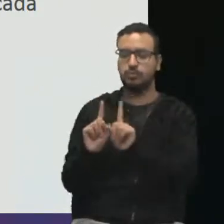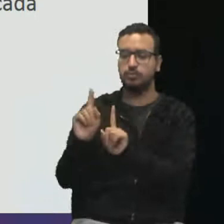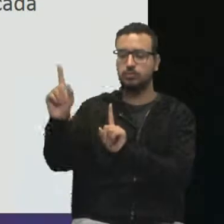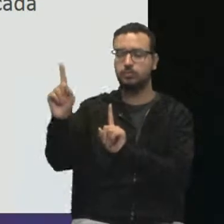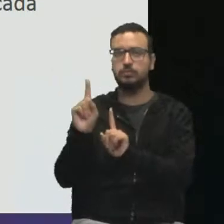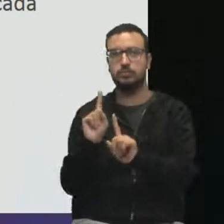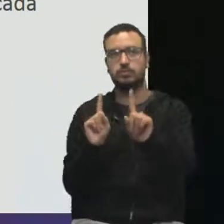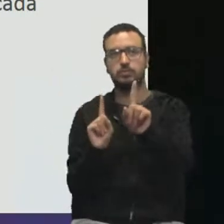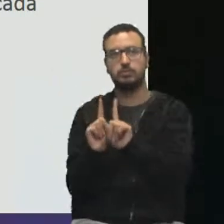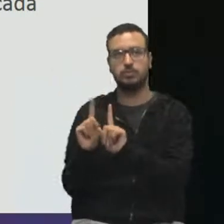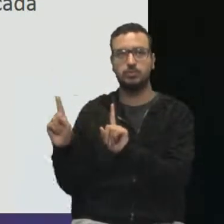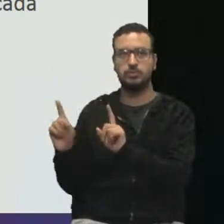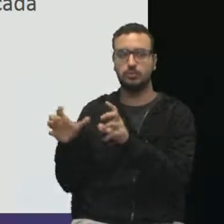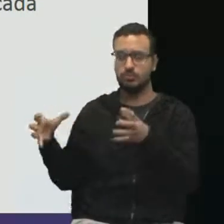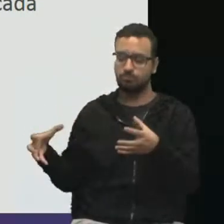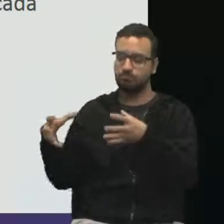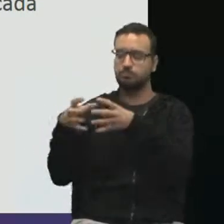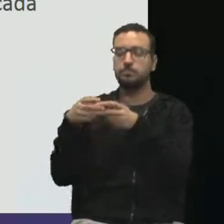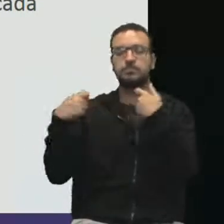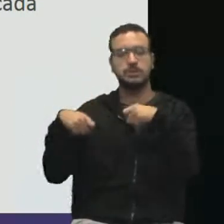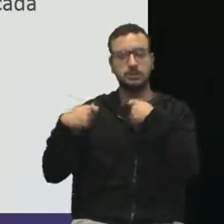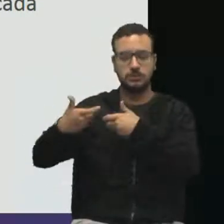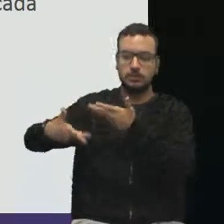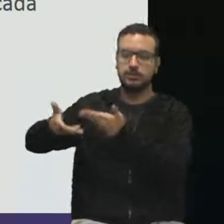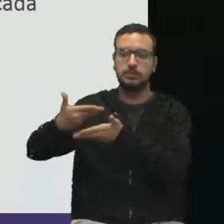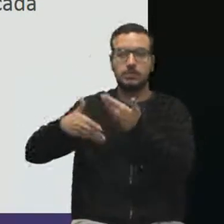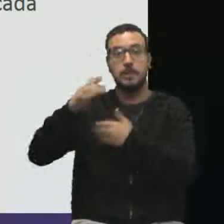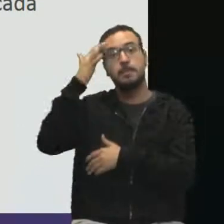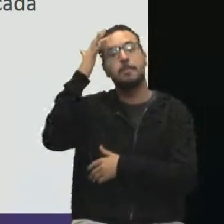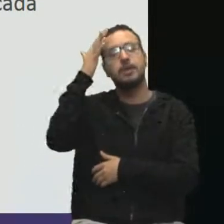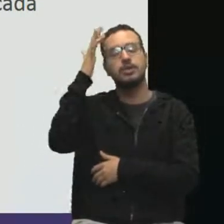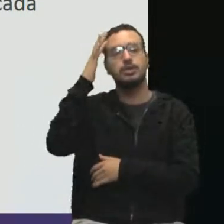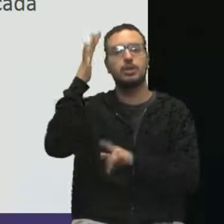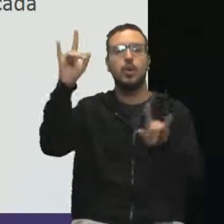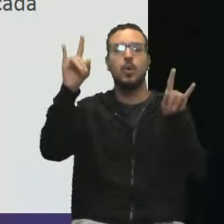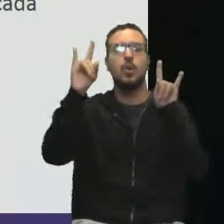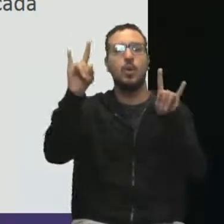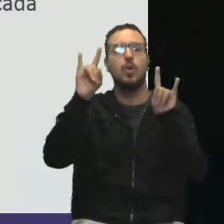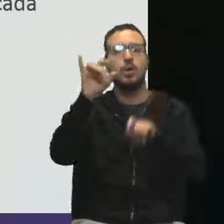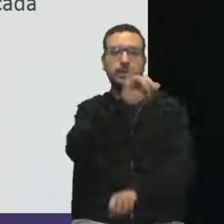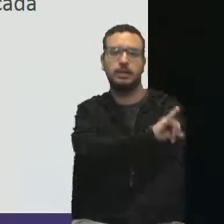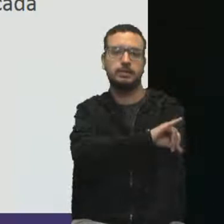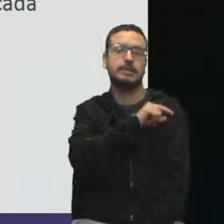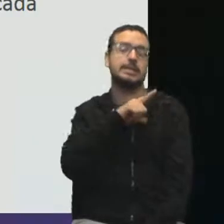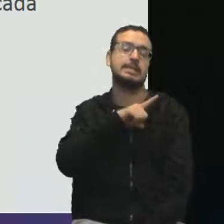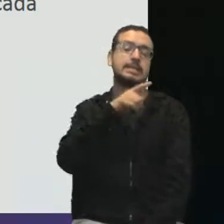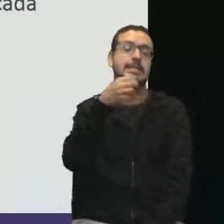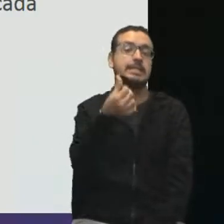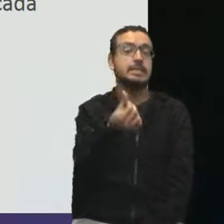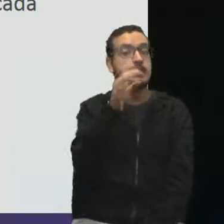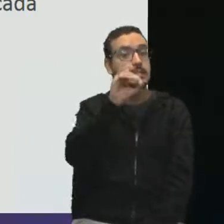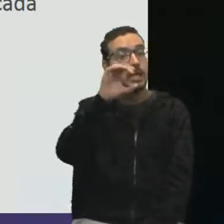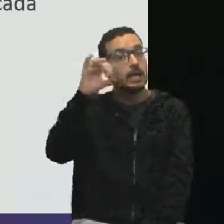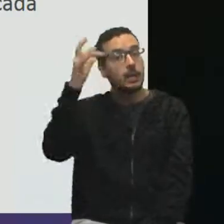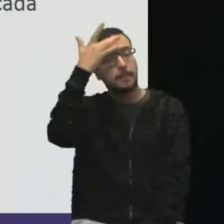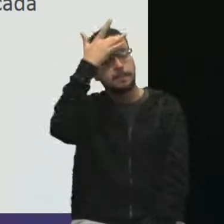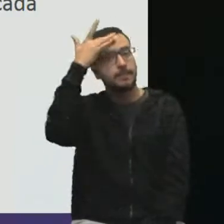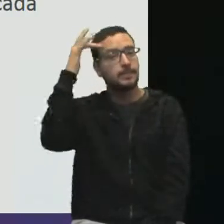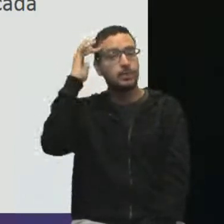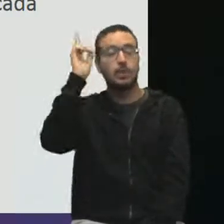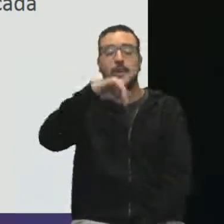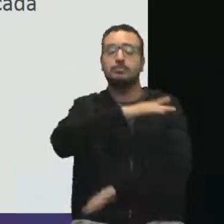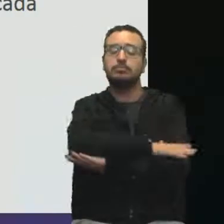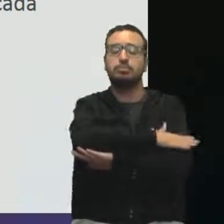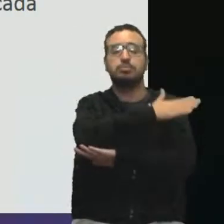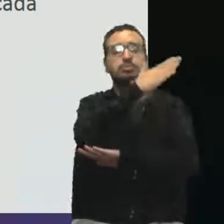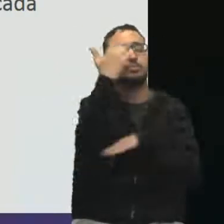metodologia de integração entre as pessoas. Imagina no Rock in Rio, são 600 pessoas que vão passar o dia inteiro